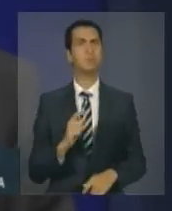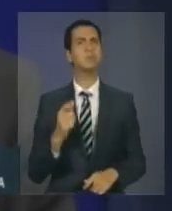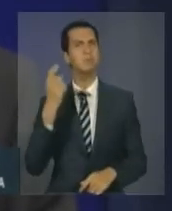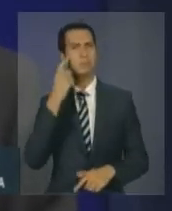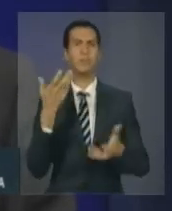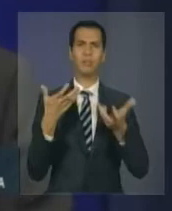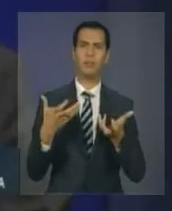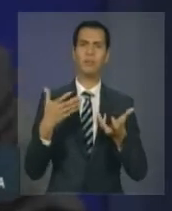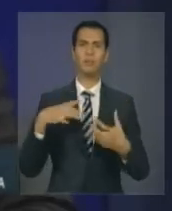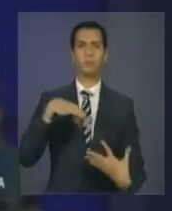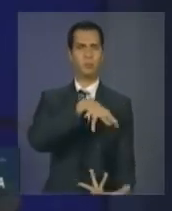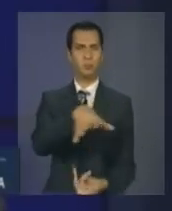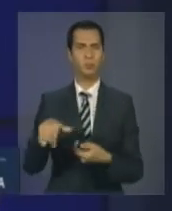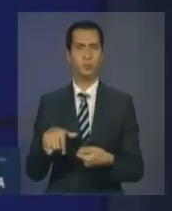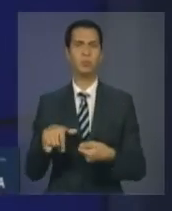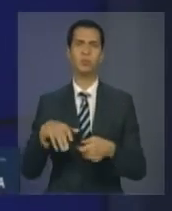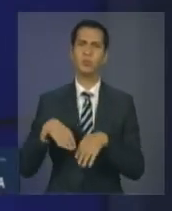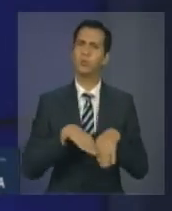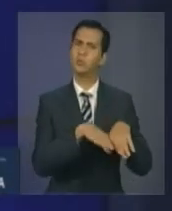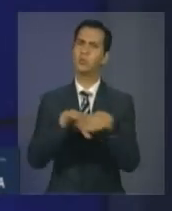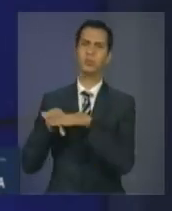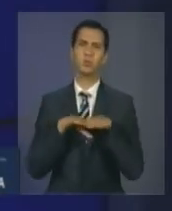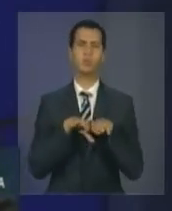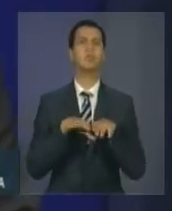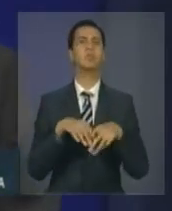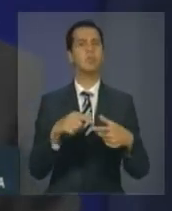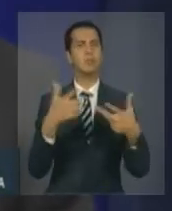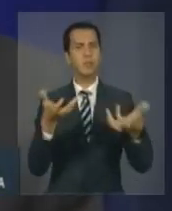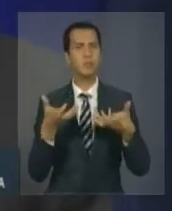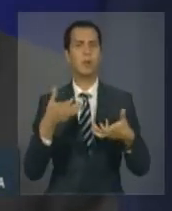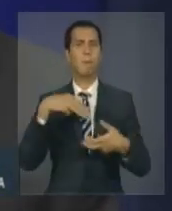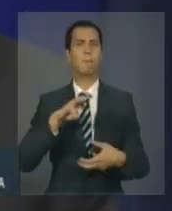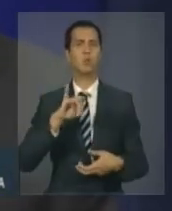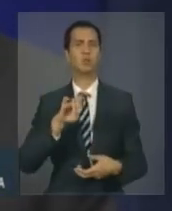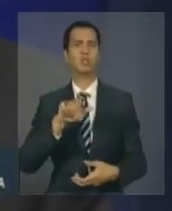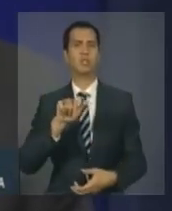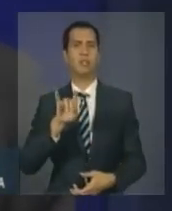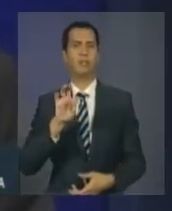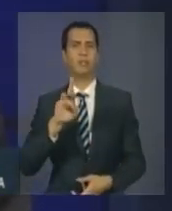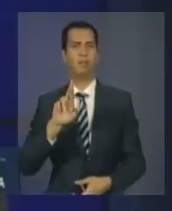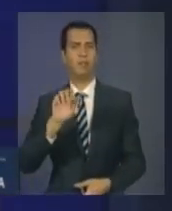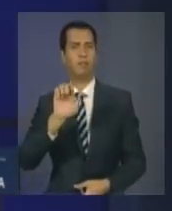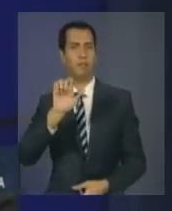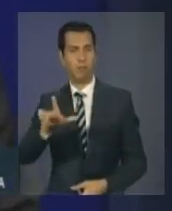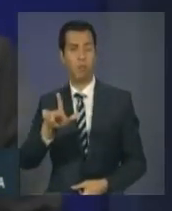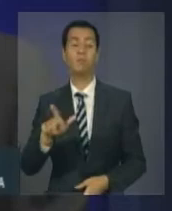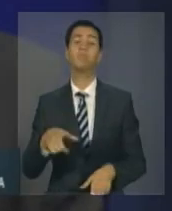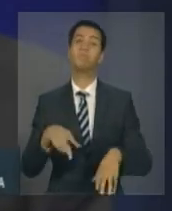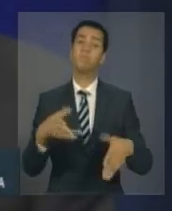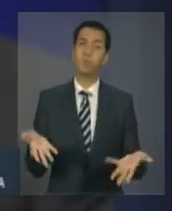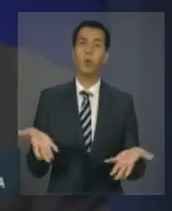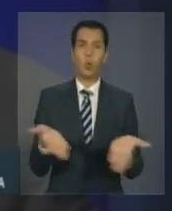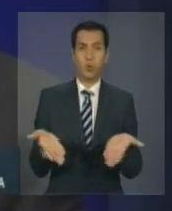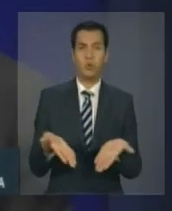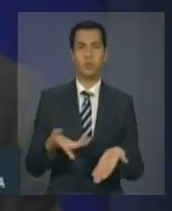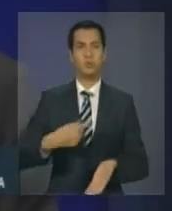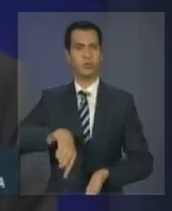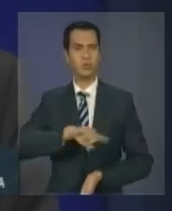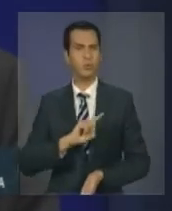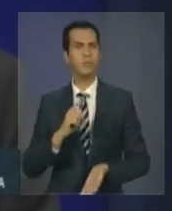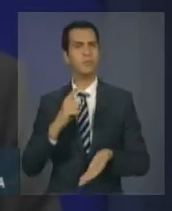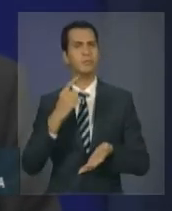acreditamos numa ordem multilateral. E hoje, durante as nossas discussões, vimos esse